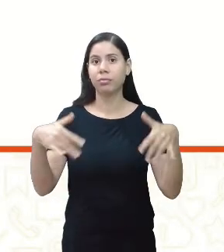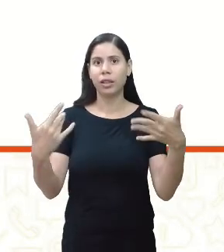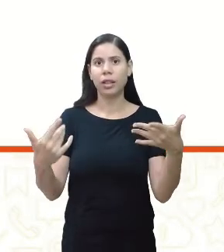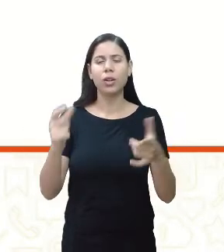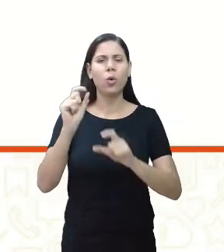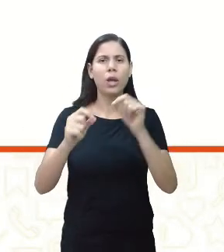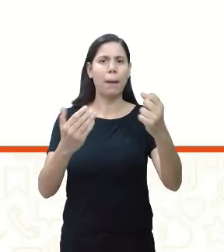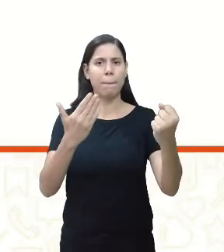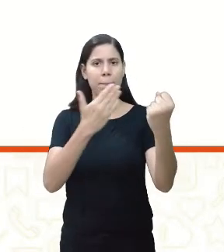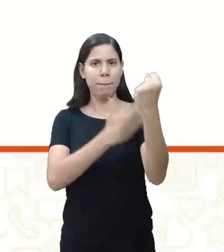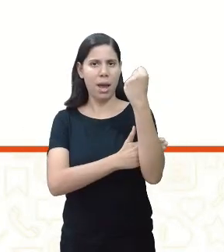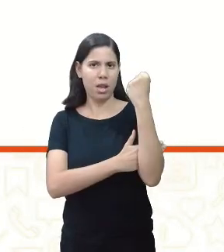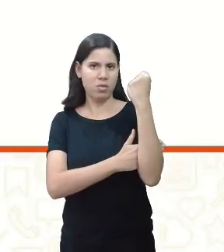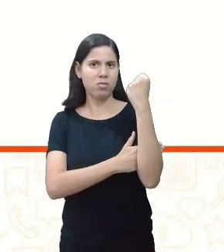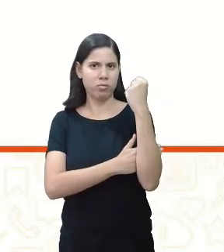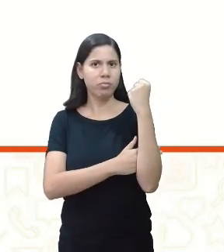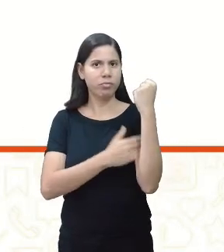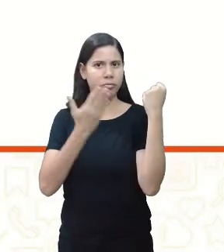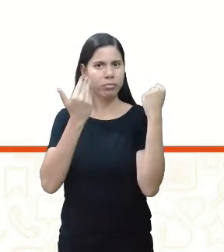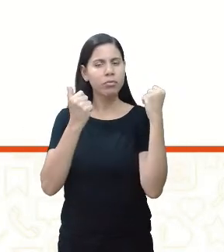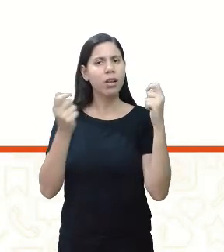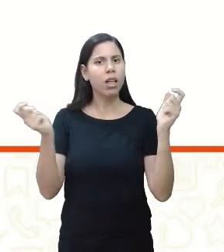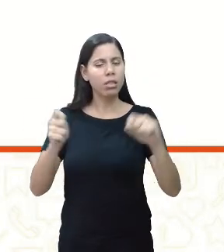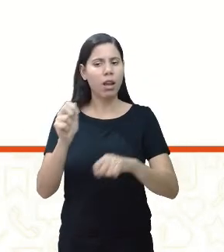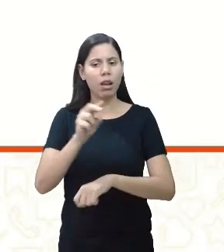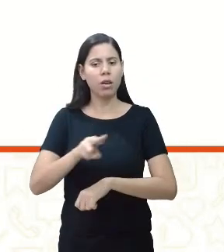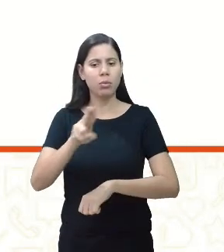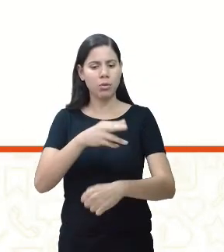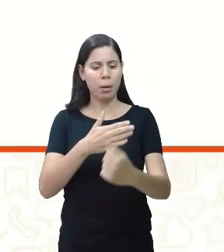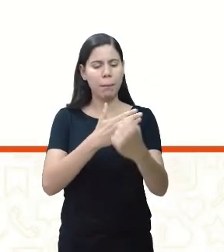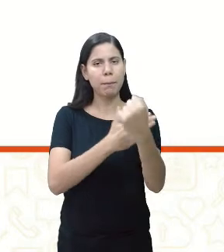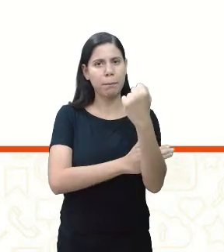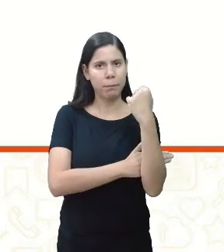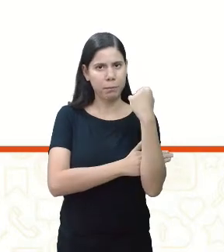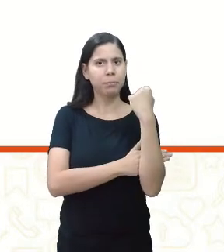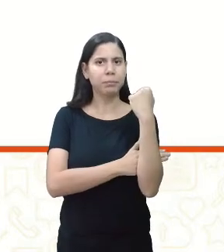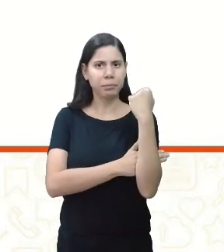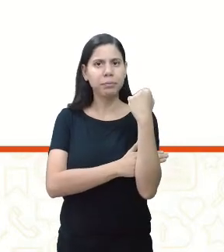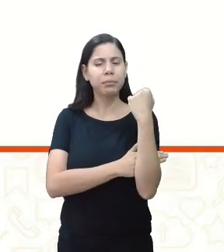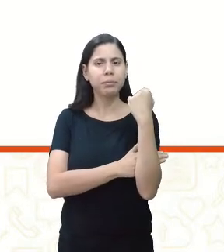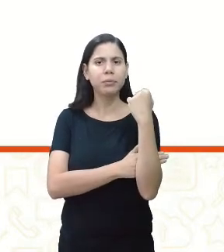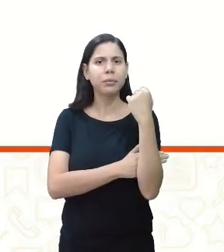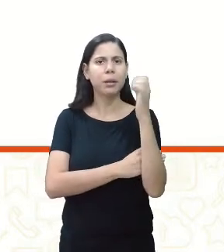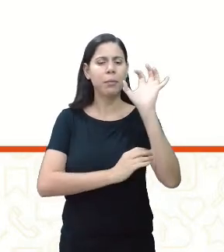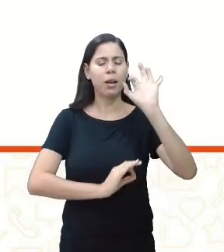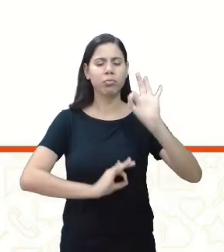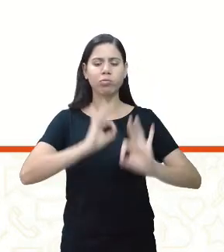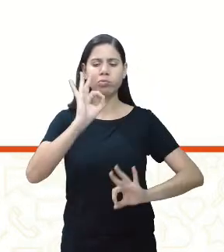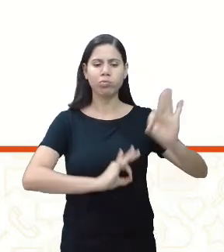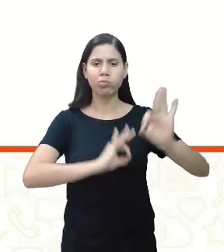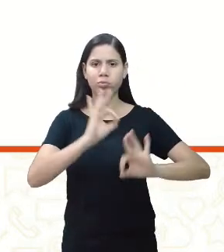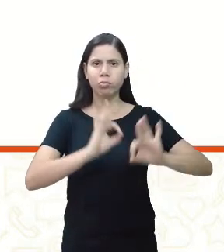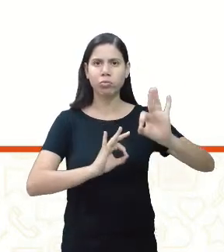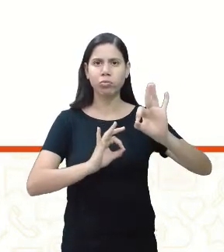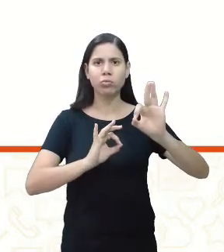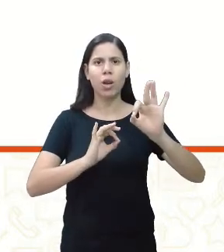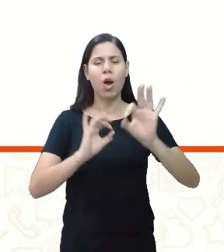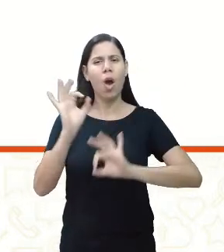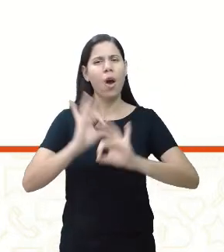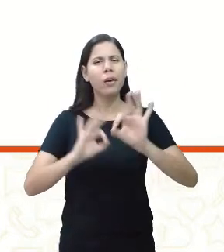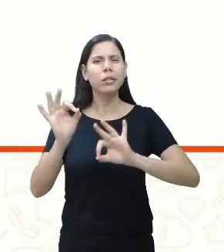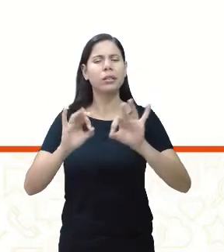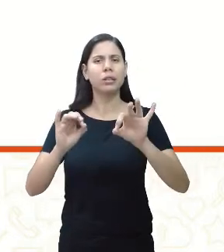pastas e fichários. Nós podemos utilizar pastas e fichários para a construção, para a confecção